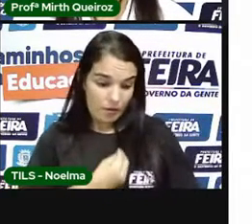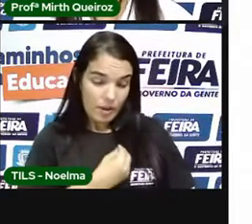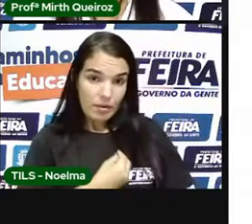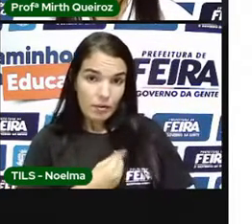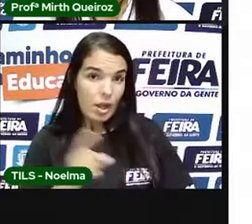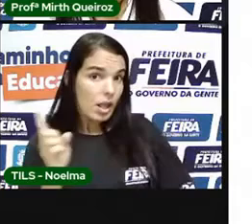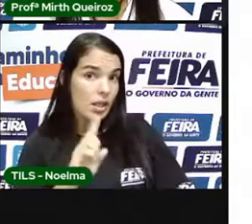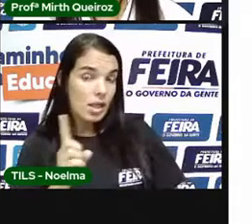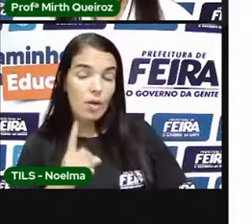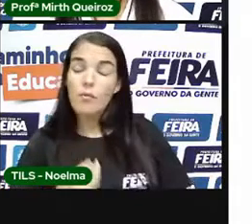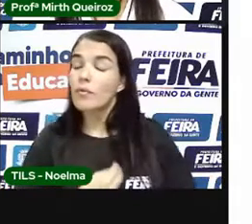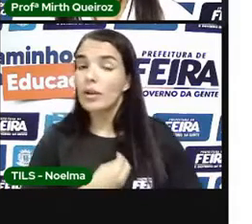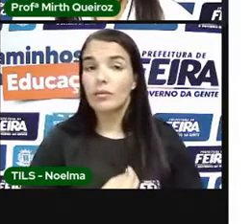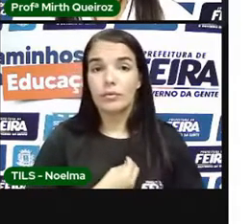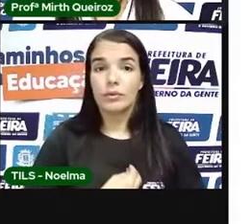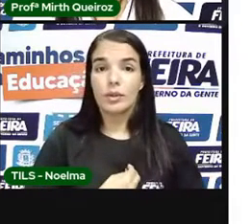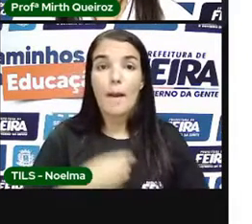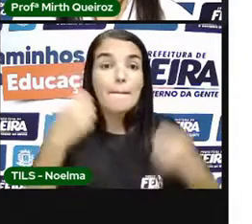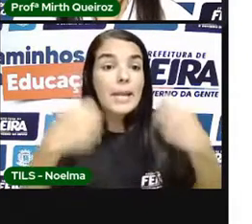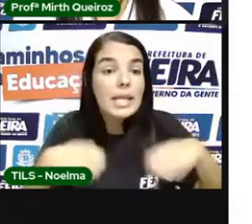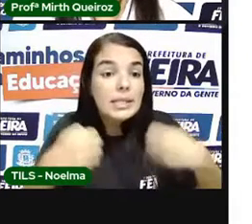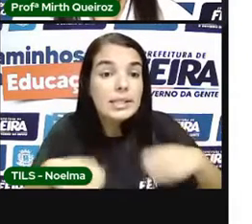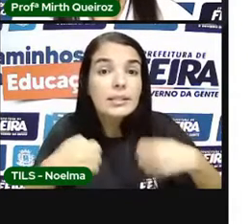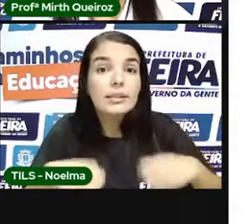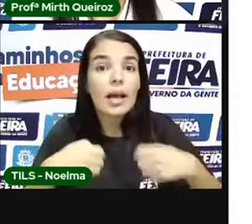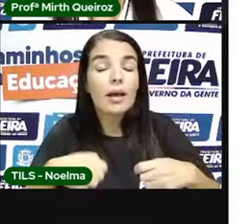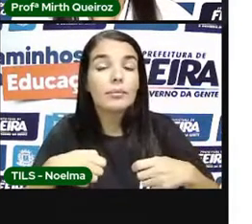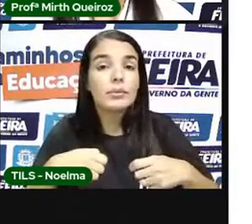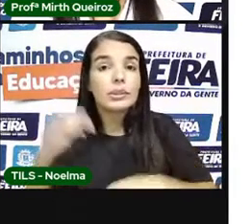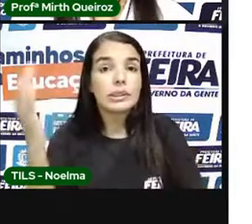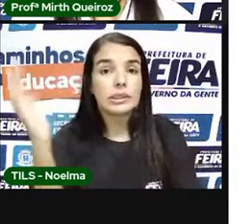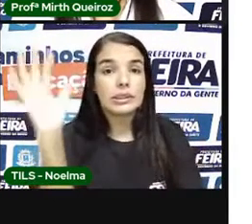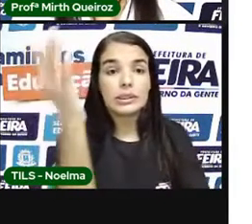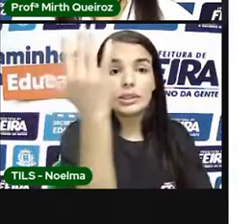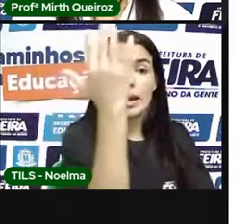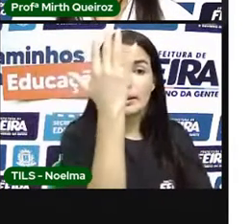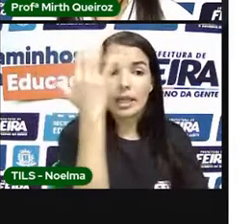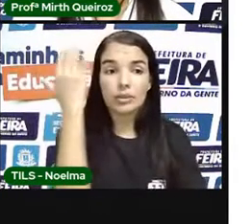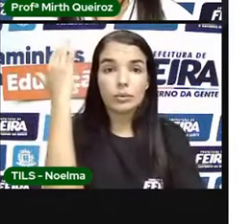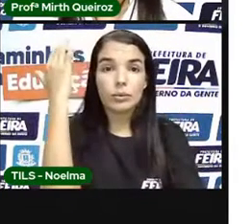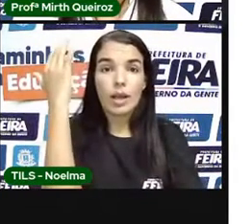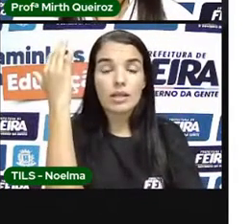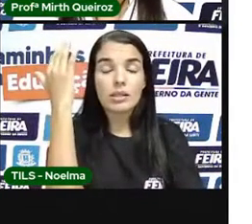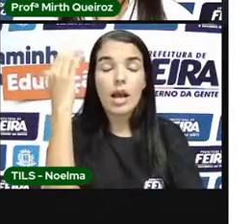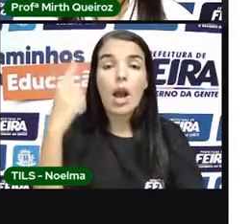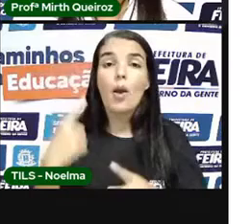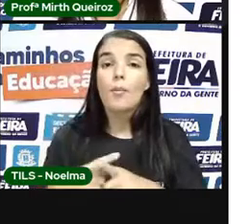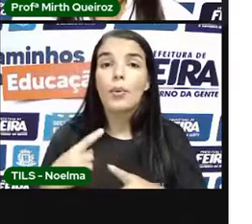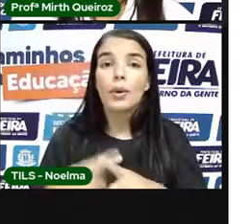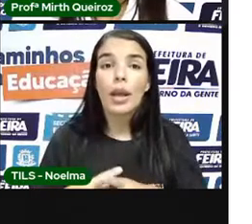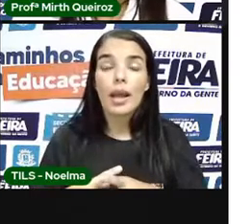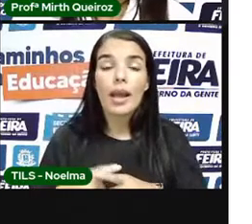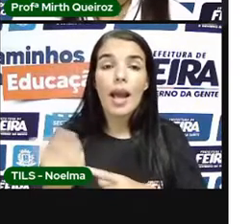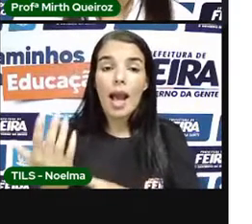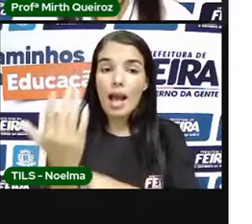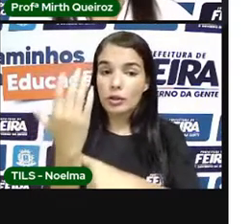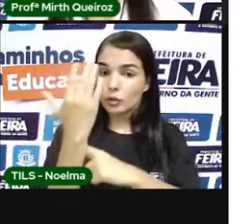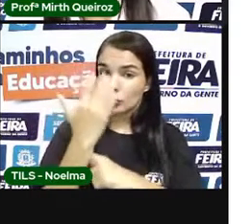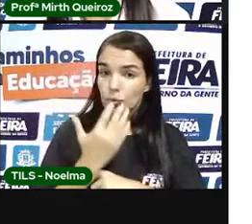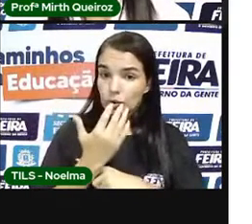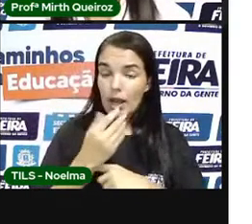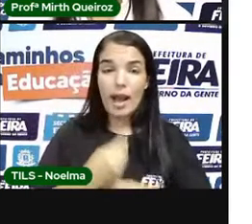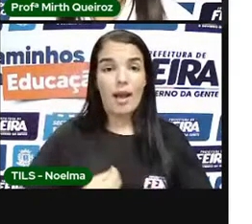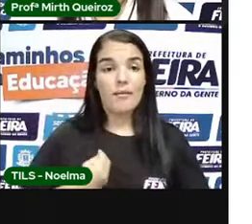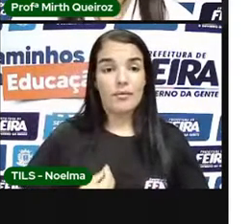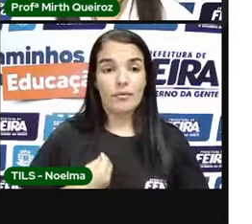Precisamos dela como um método de sobrevivência Então, quando a gente fala de meio ambiente Meio ambiente não é só a